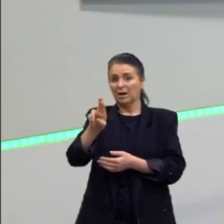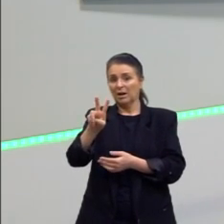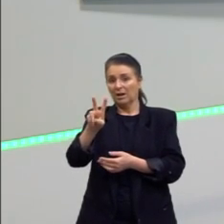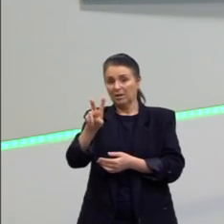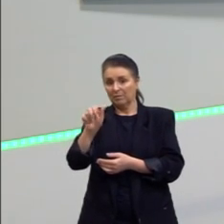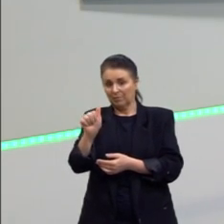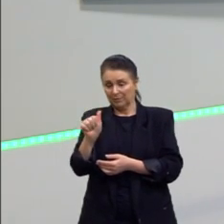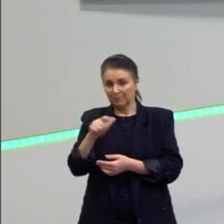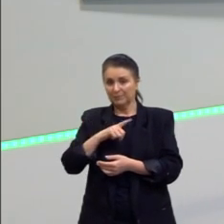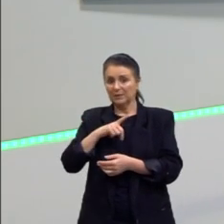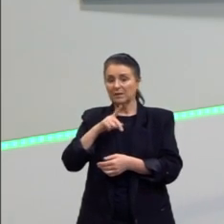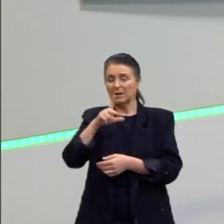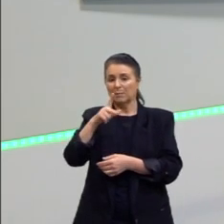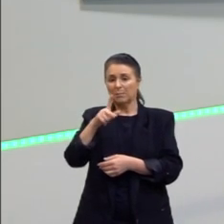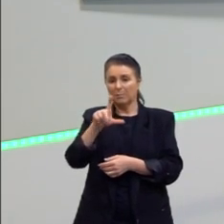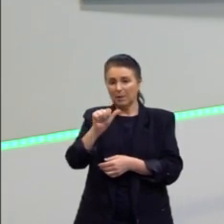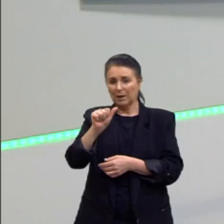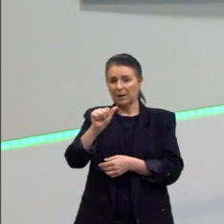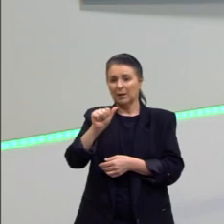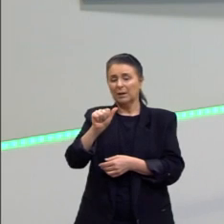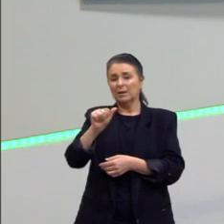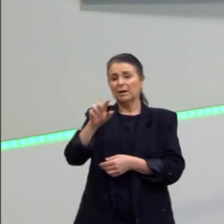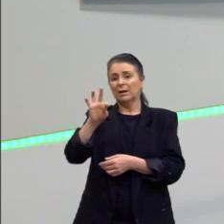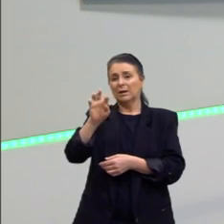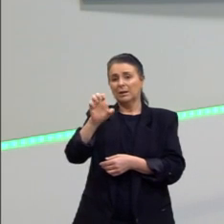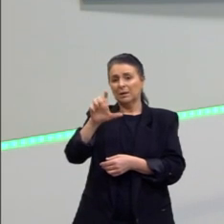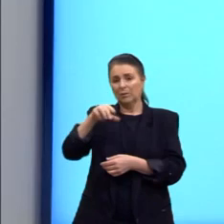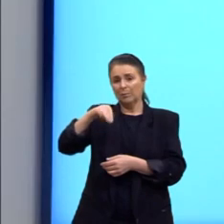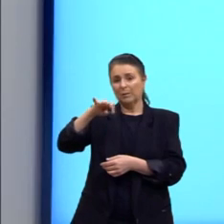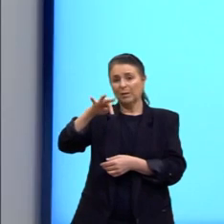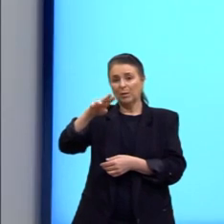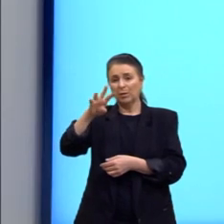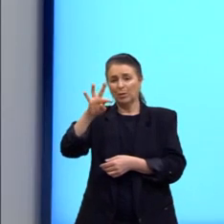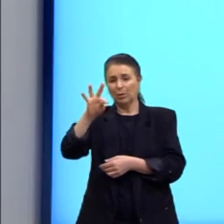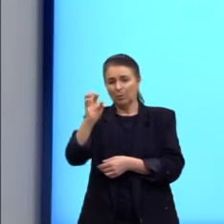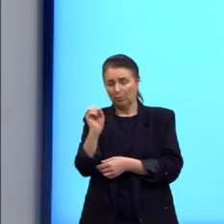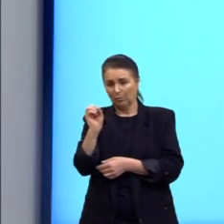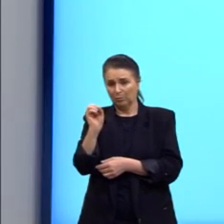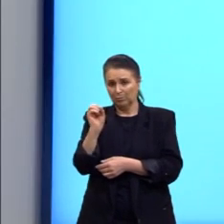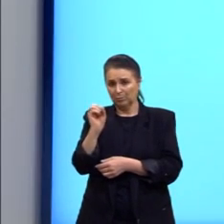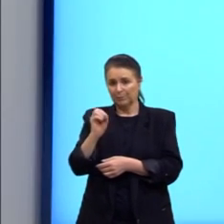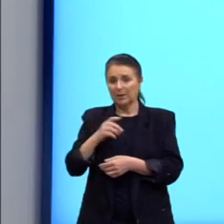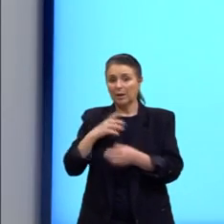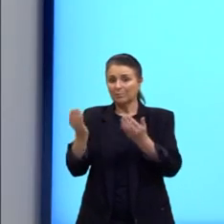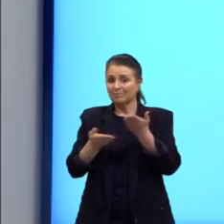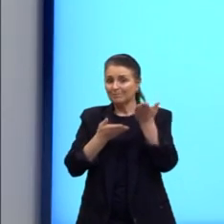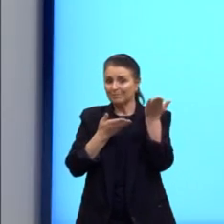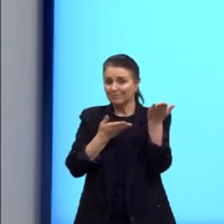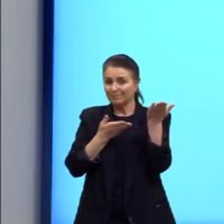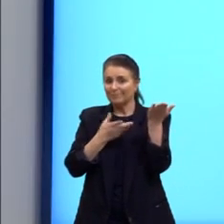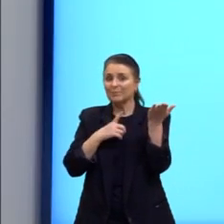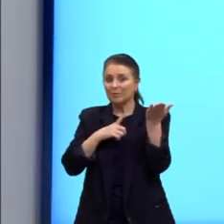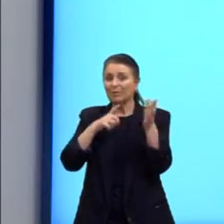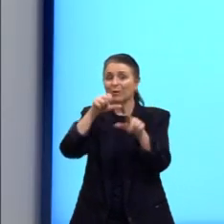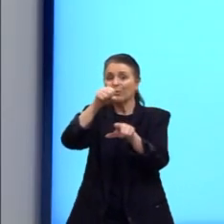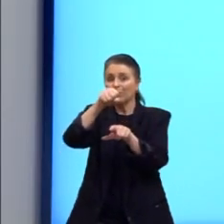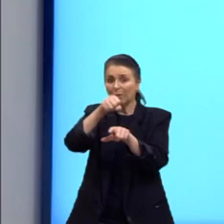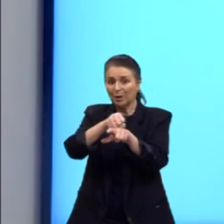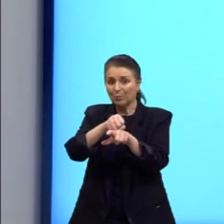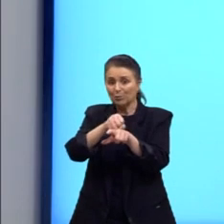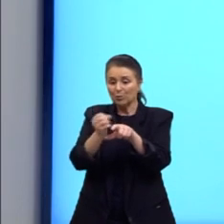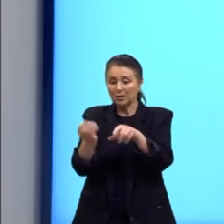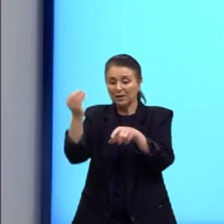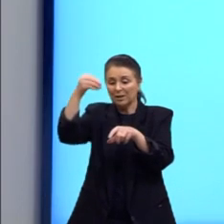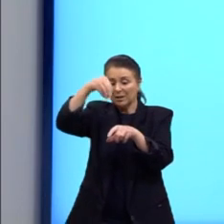plateominto, o xistossoma, né? Pode ter as larvas ali, porque tem um caramujo para as larvas se